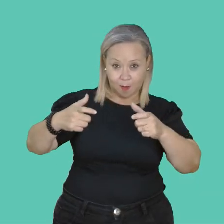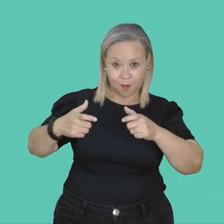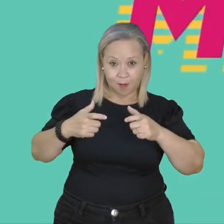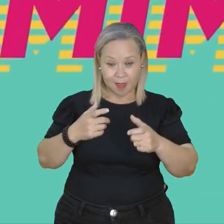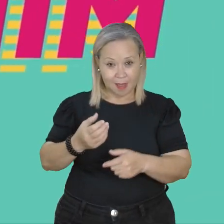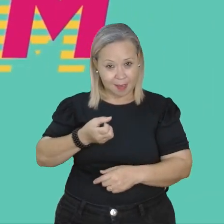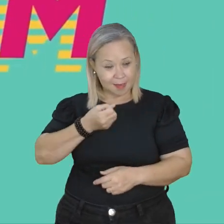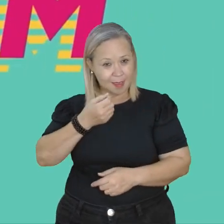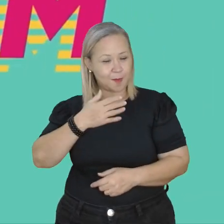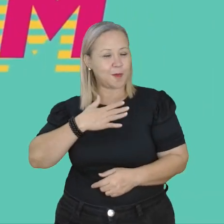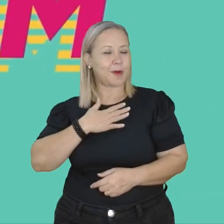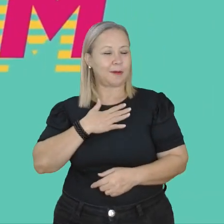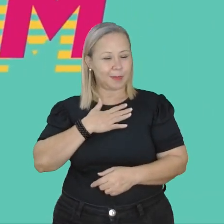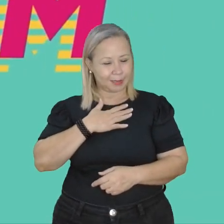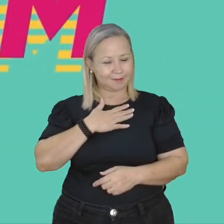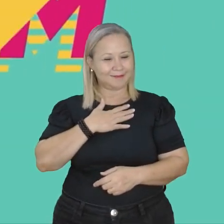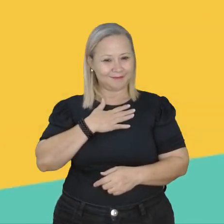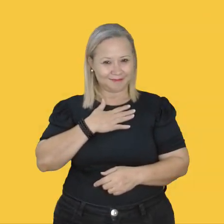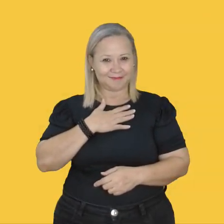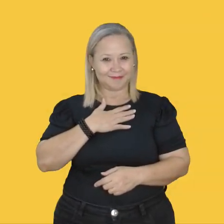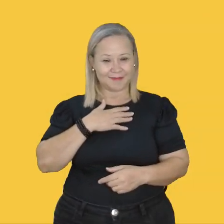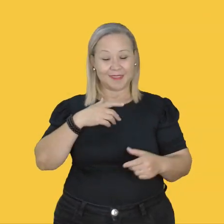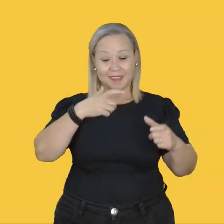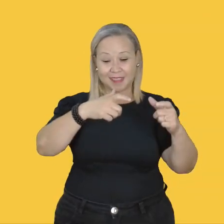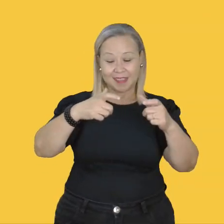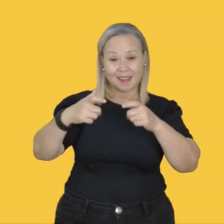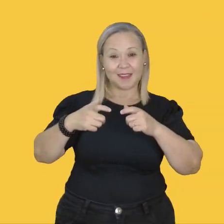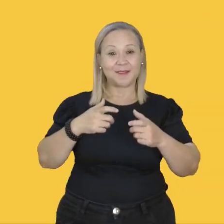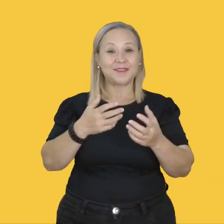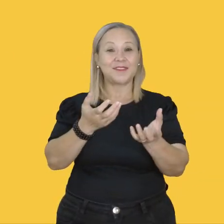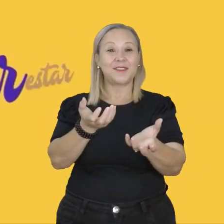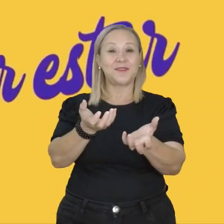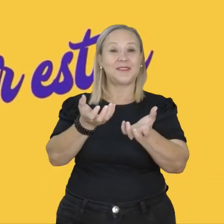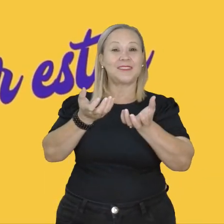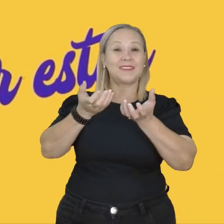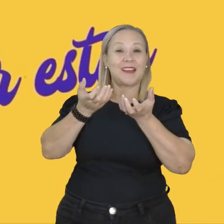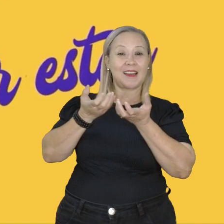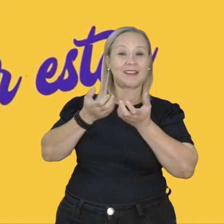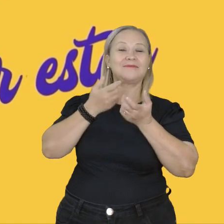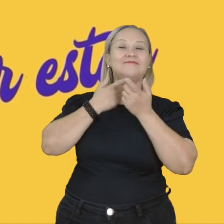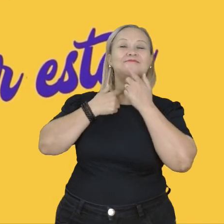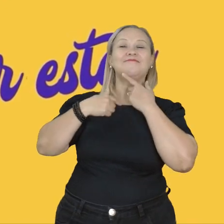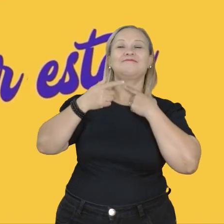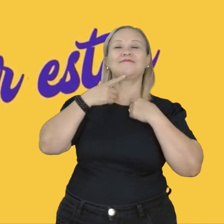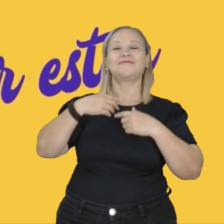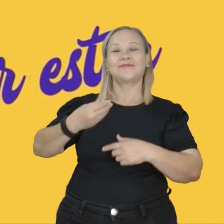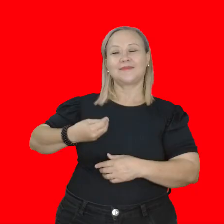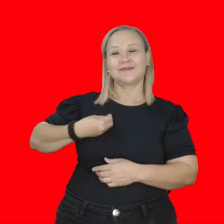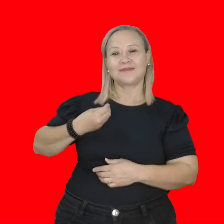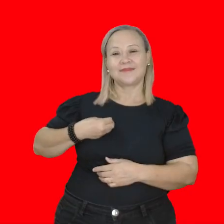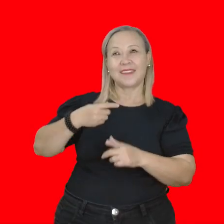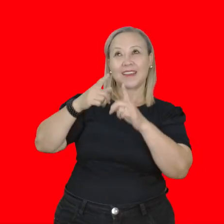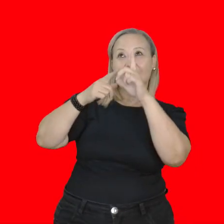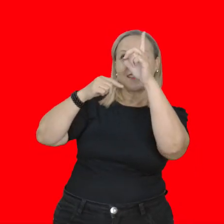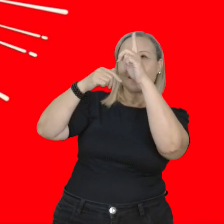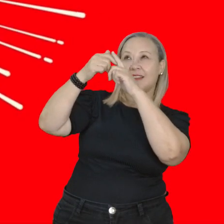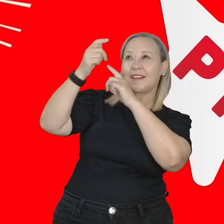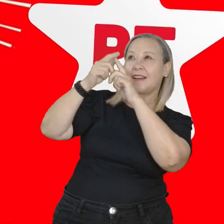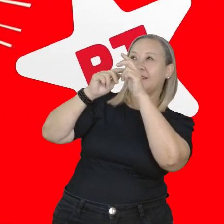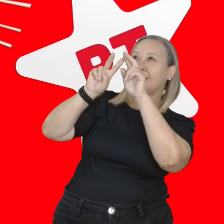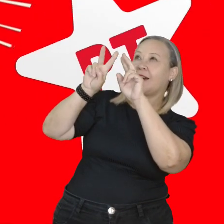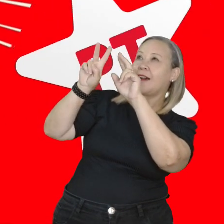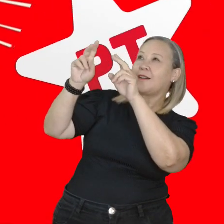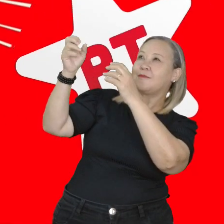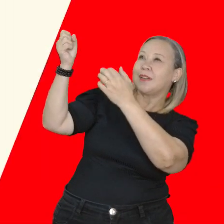O lugar que é bom pra mim, é onde eu quiser estar. A estrela